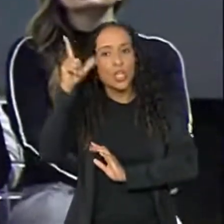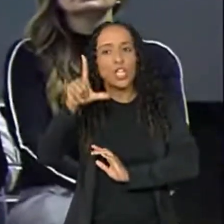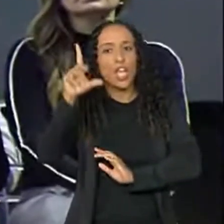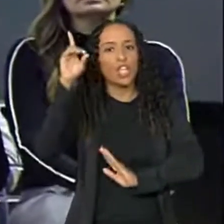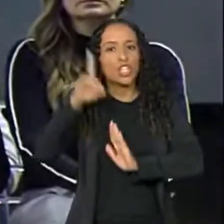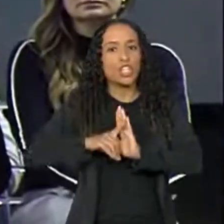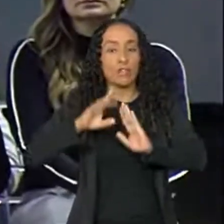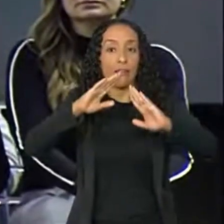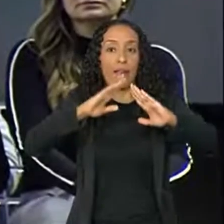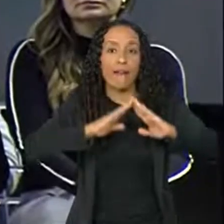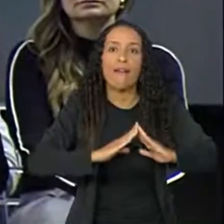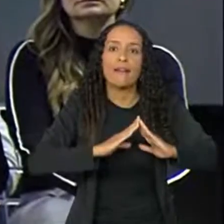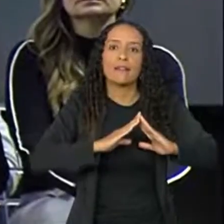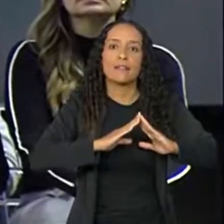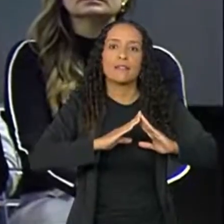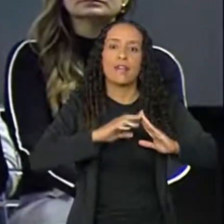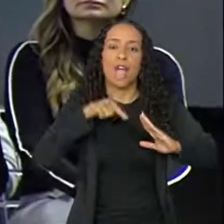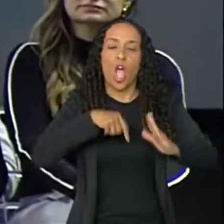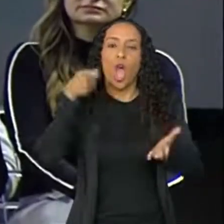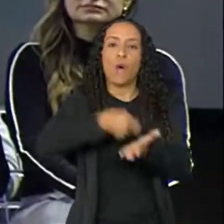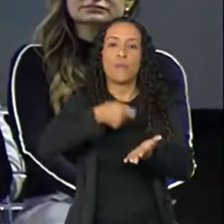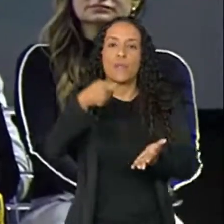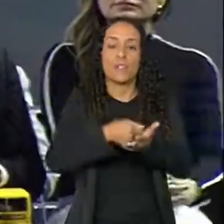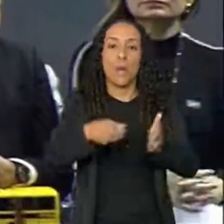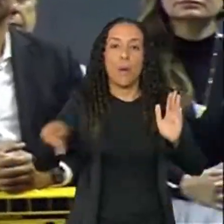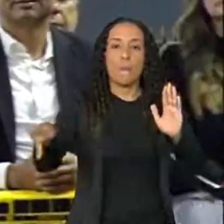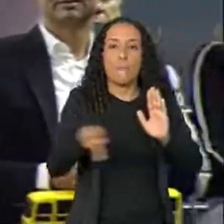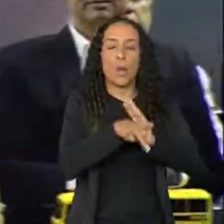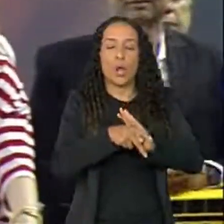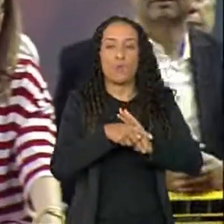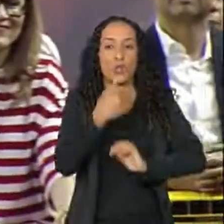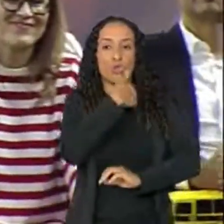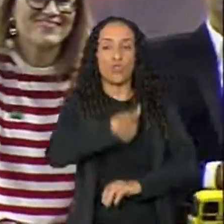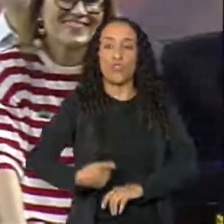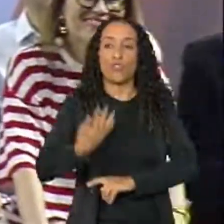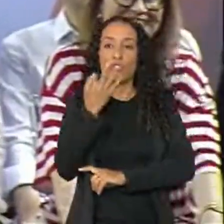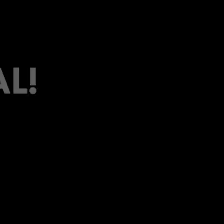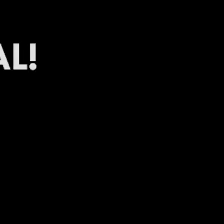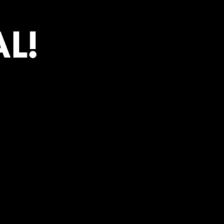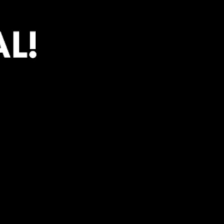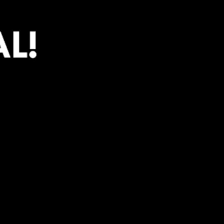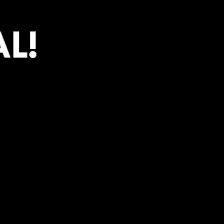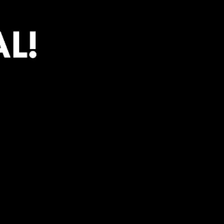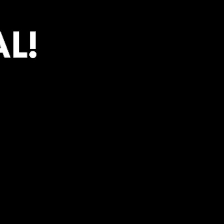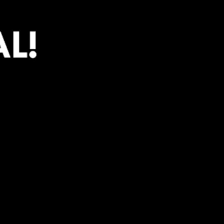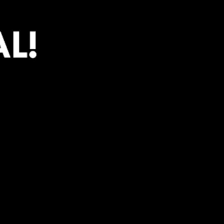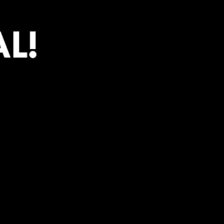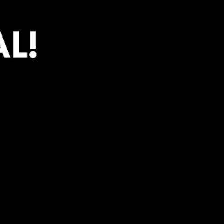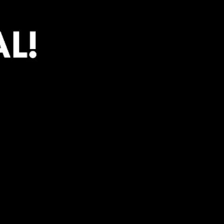direito a uma casa e a obrigação da União garantir essa casa. É direito da pessoa a da uma casa. da ter direito a uma casa.